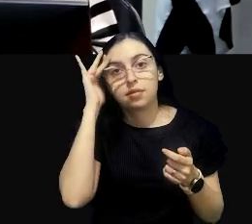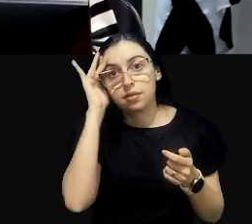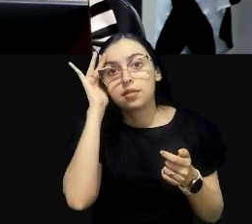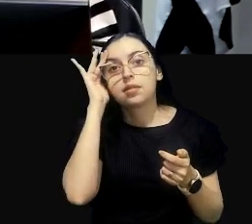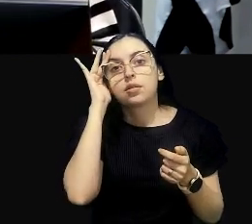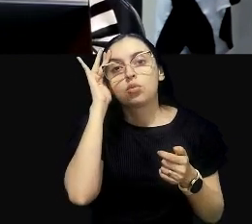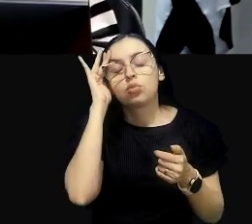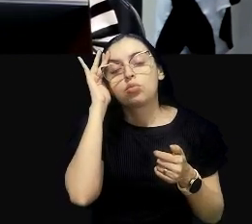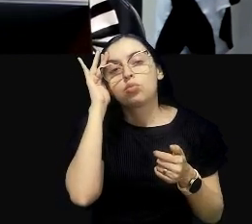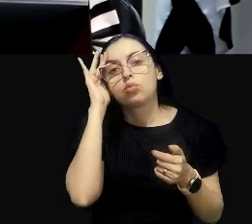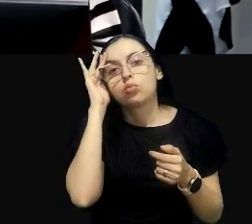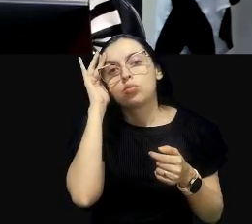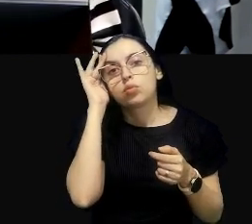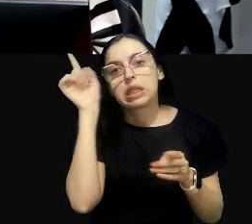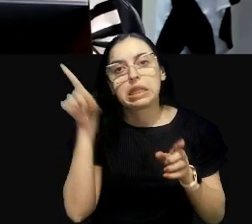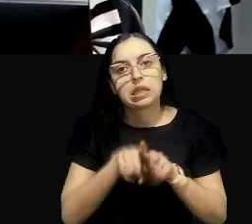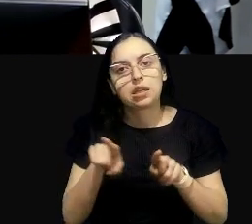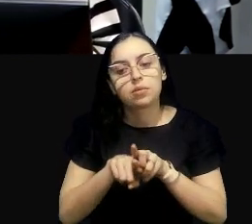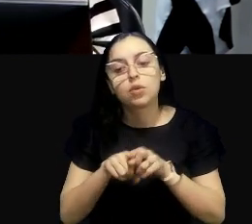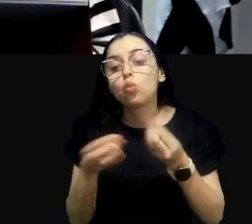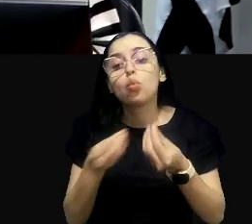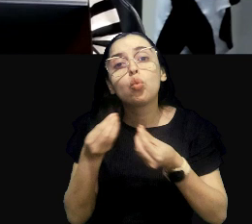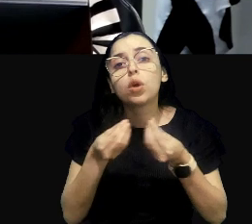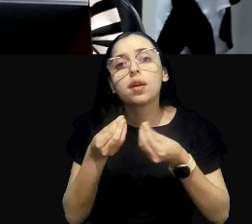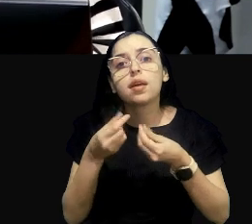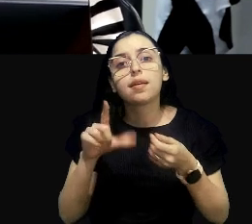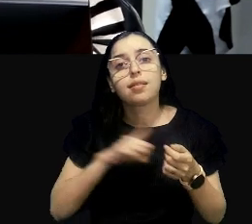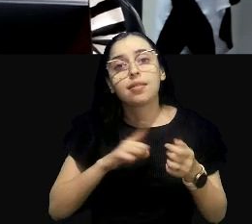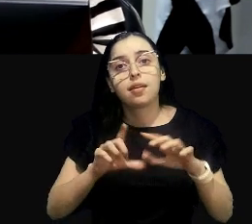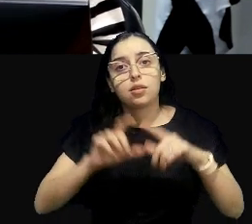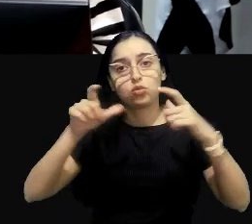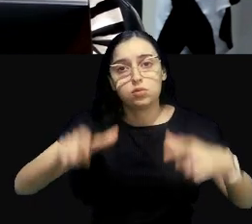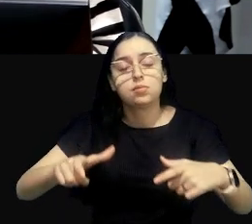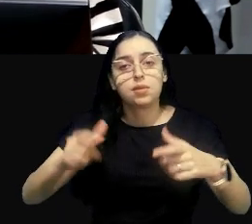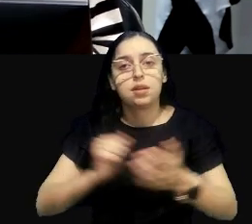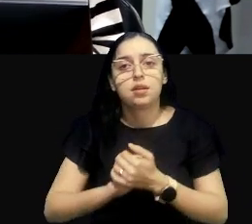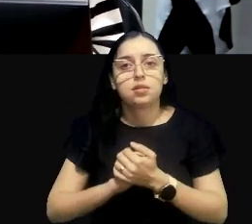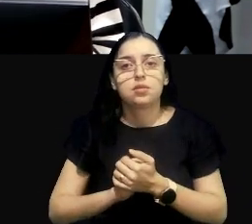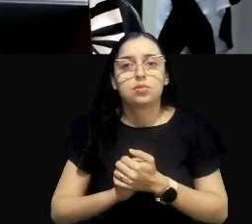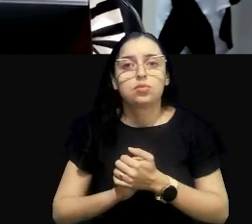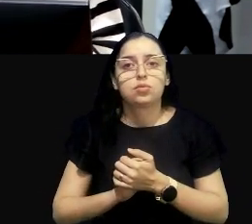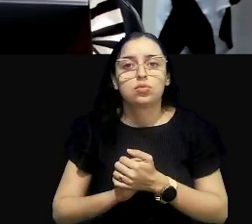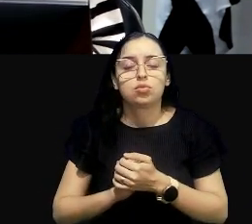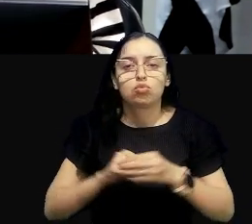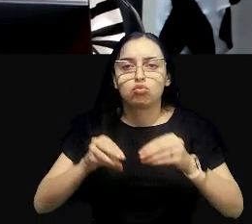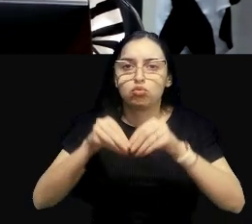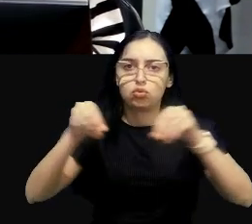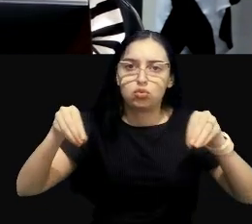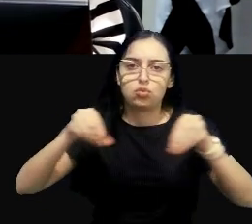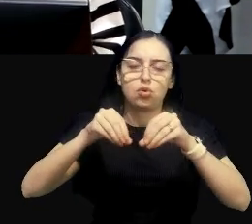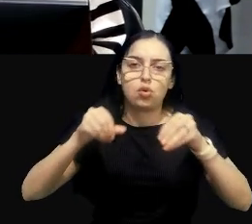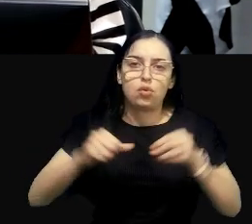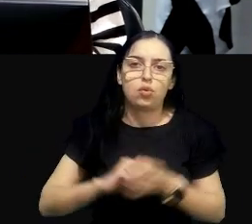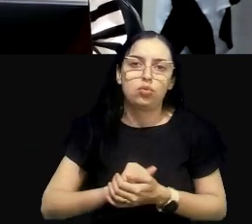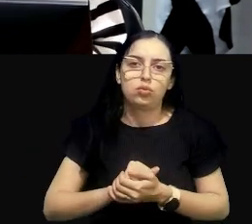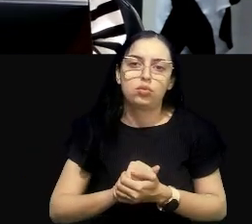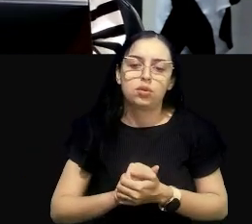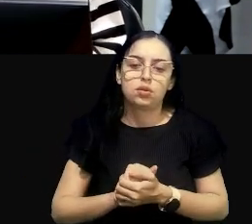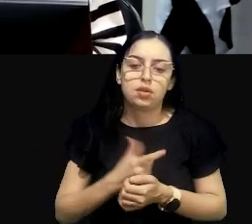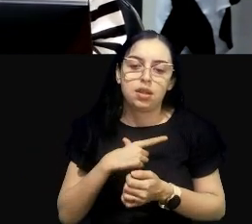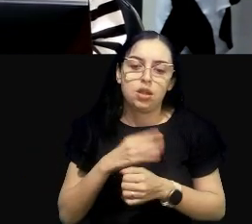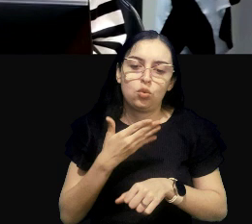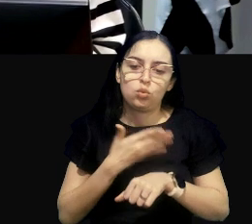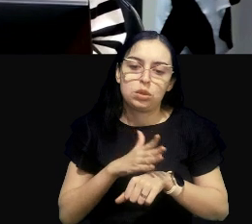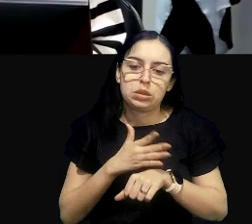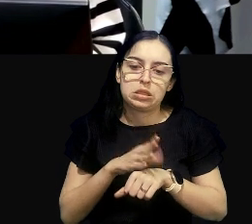ocorrendo ali naquele ambiente. A gente, em termos de solos, onde eu me especializei, você